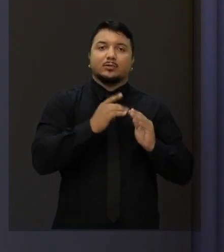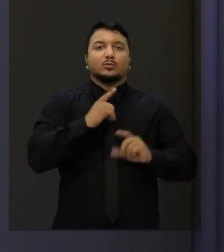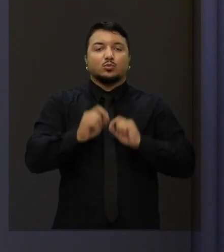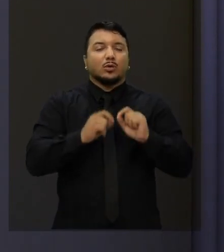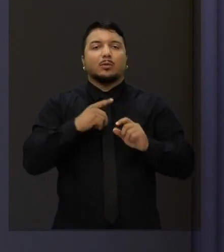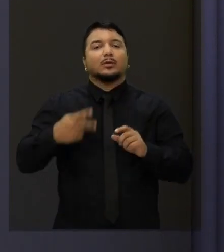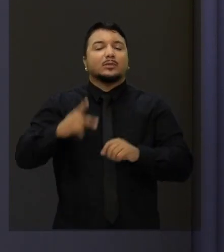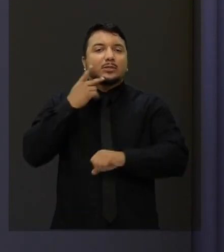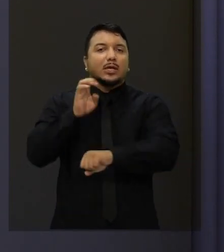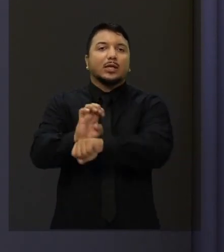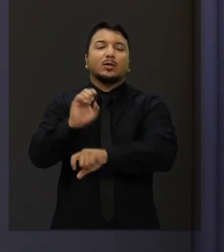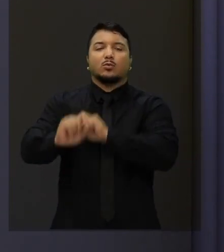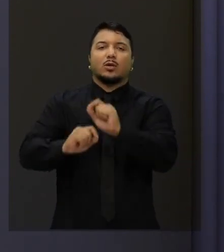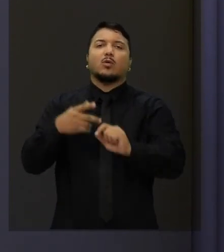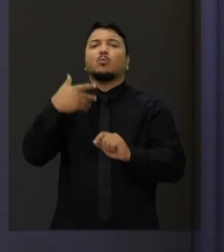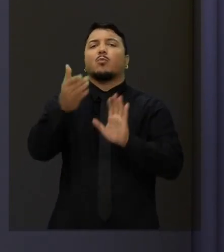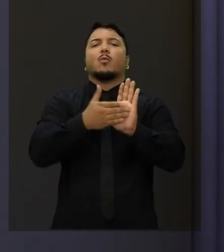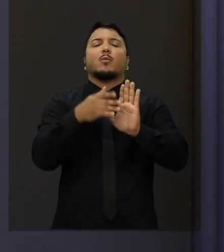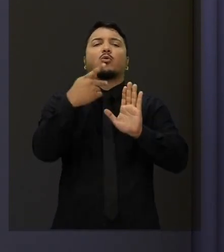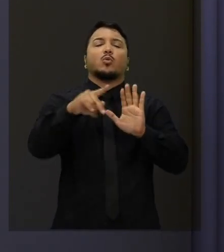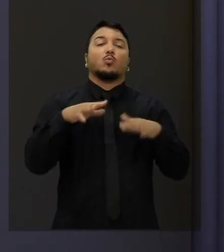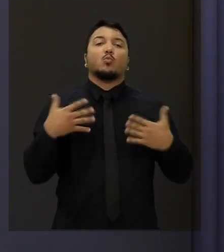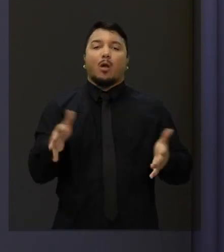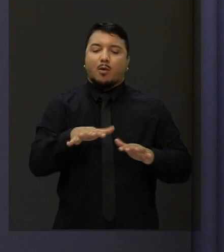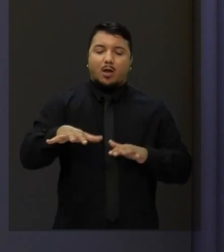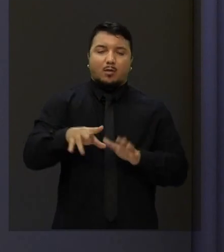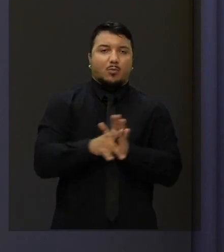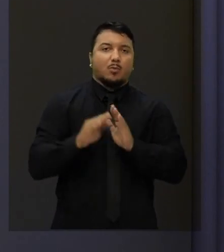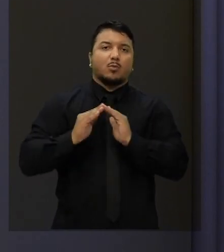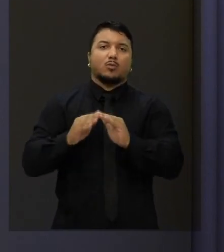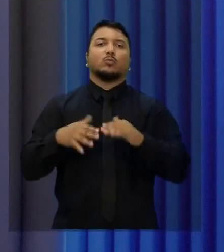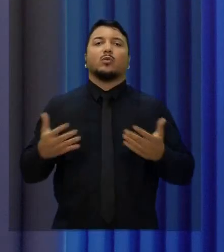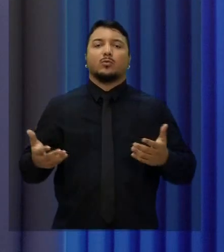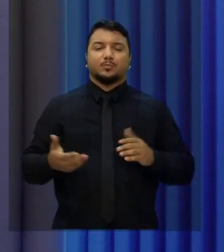Mas eu queria saber qual é a sua proposta na área habitacional.